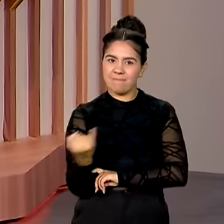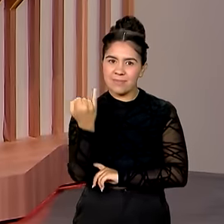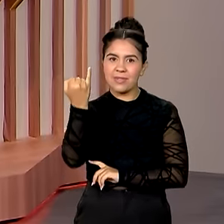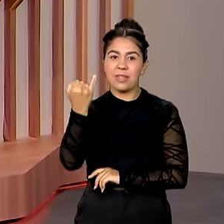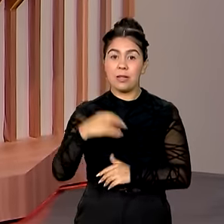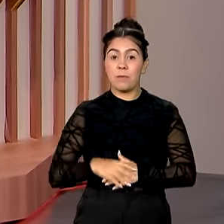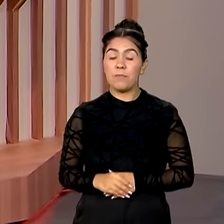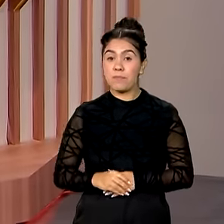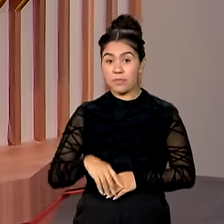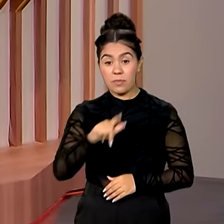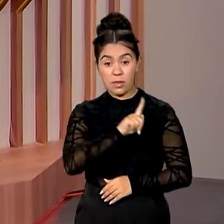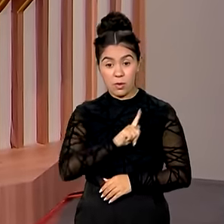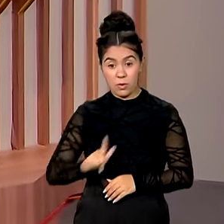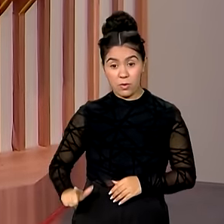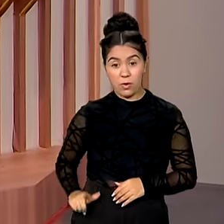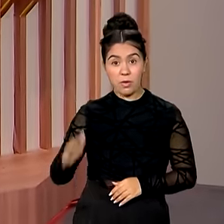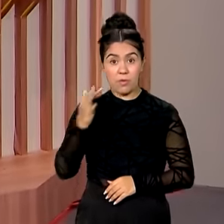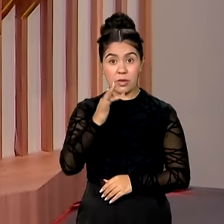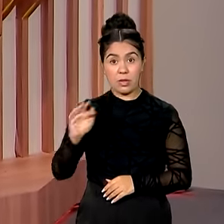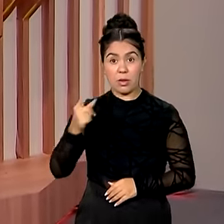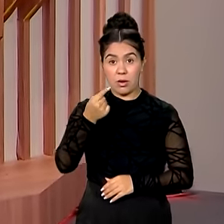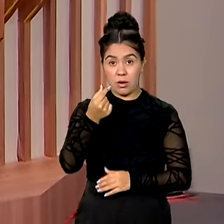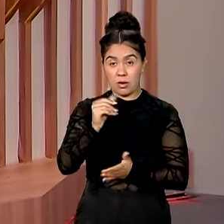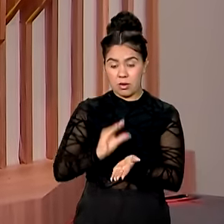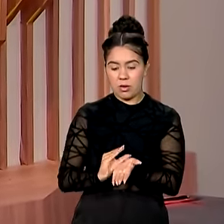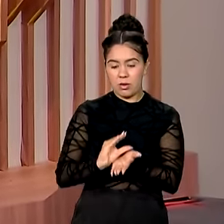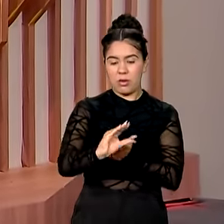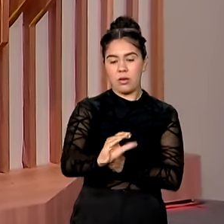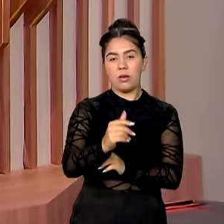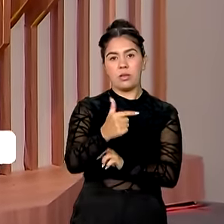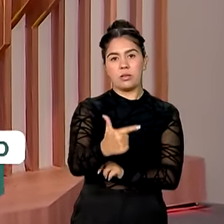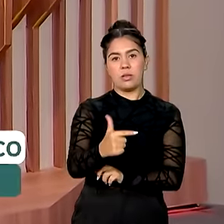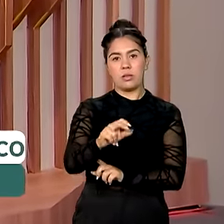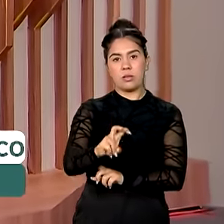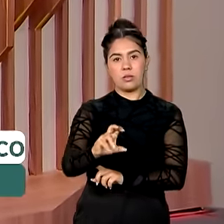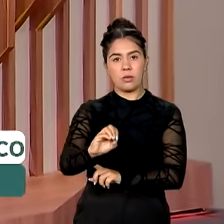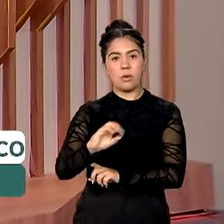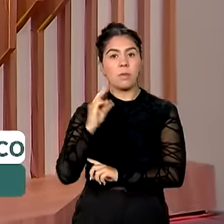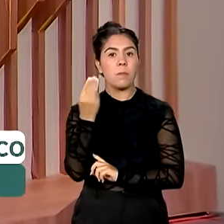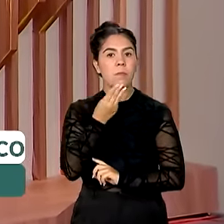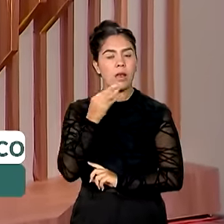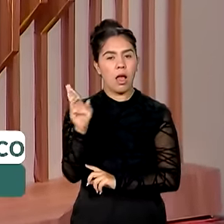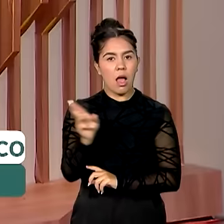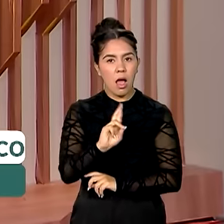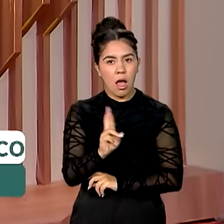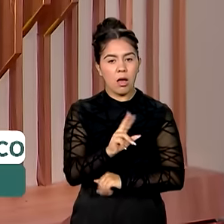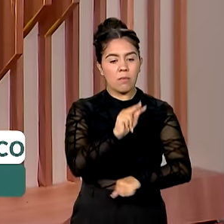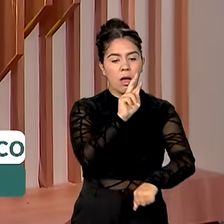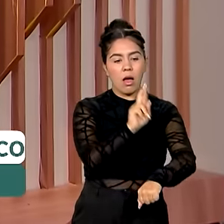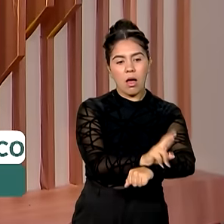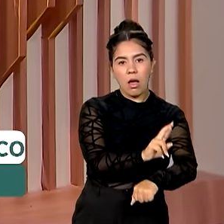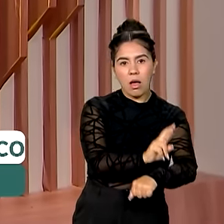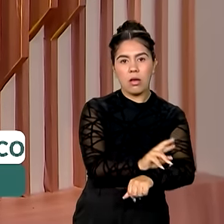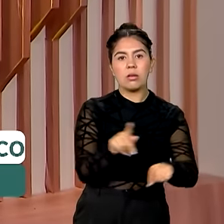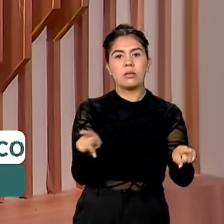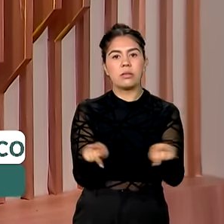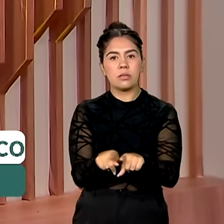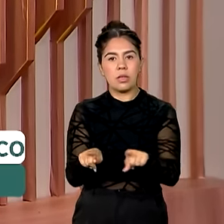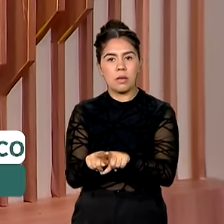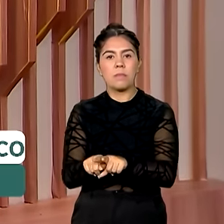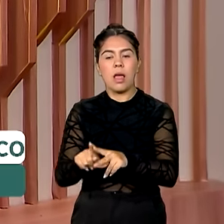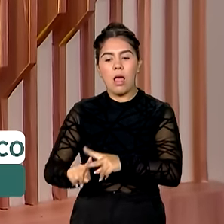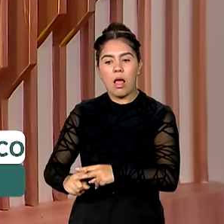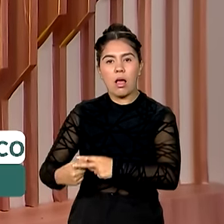O governo vai investir 250 milhões de reais para a preservação e a restauração de acervos